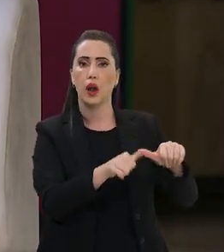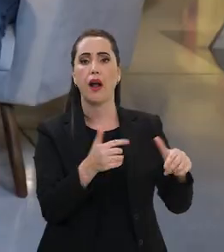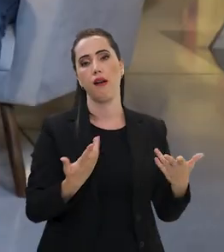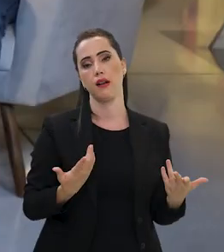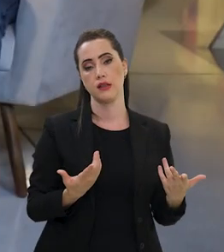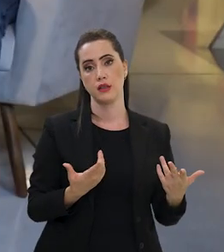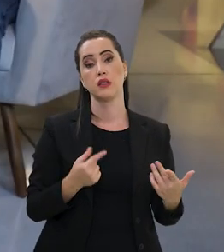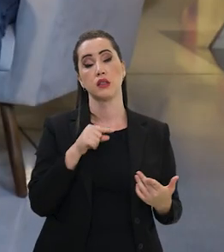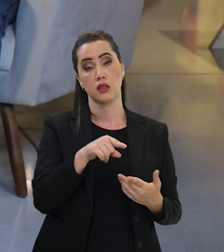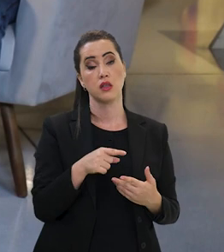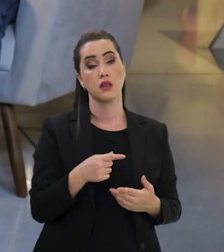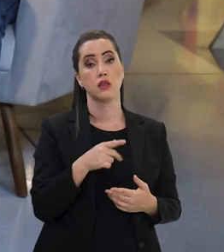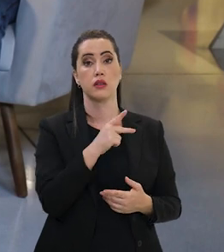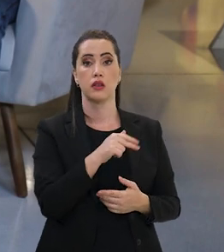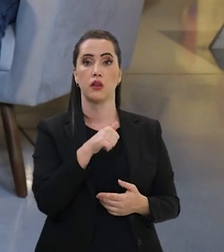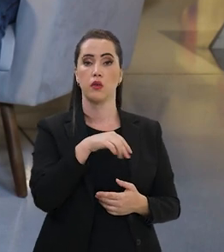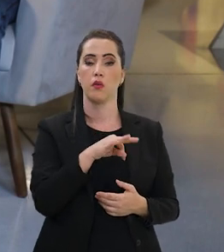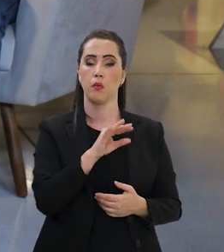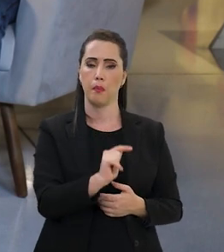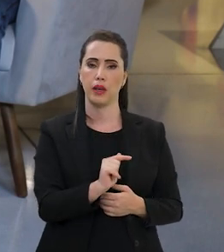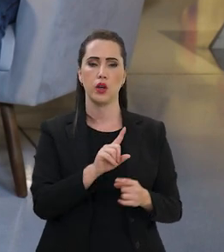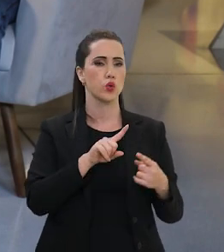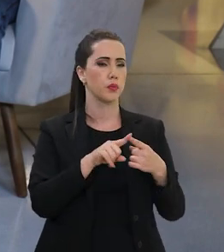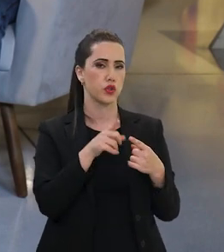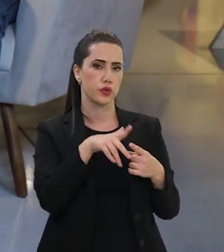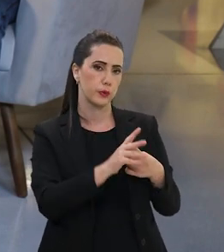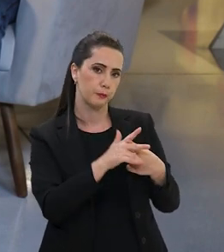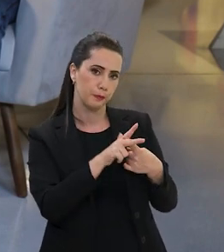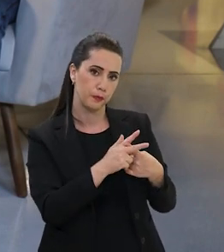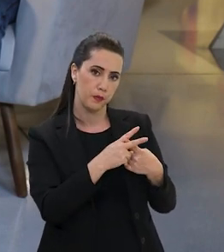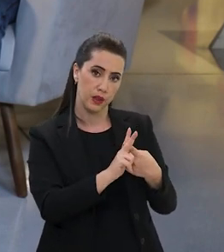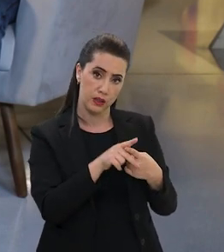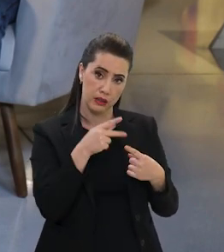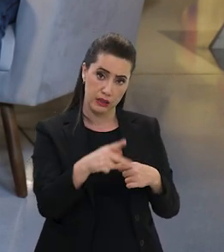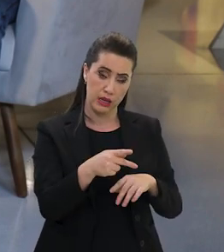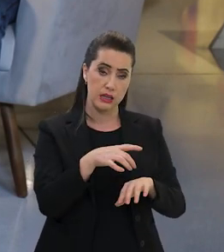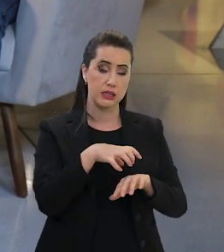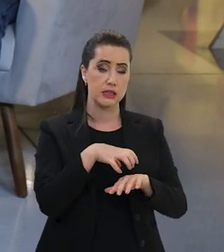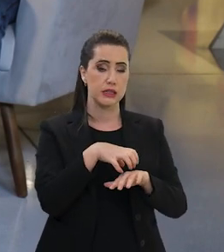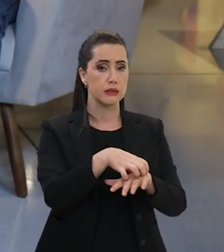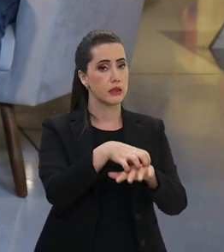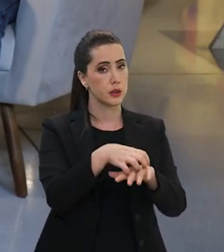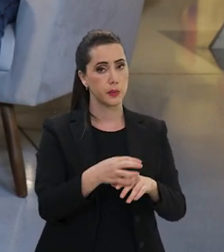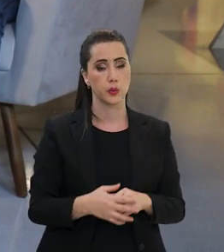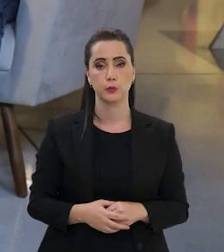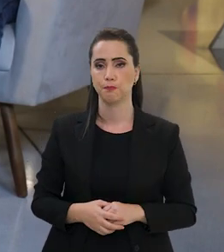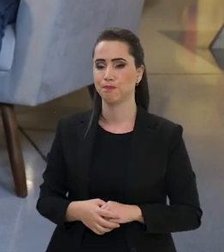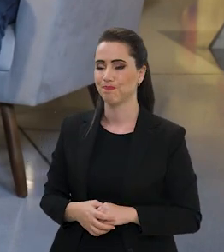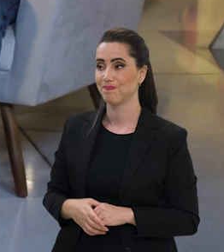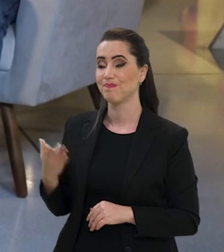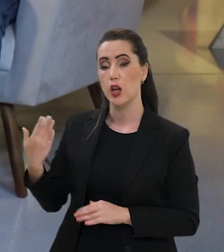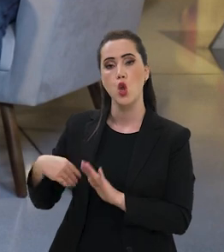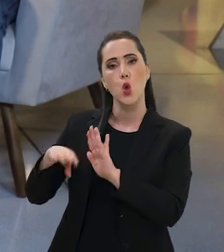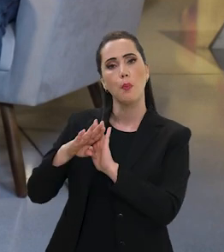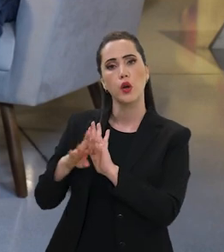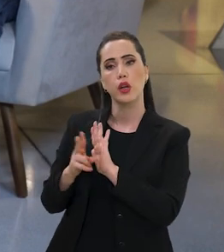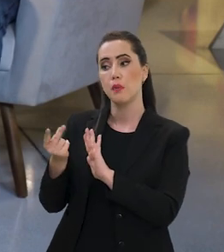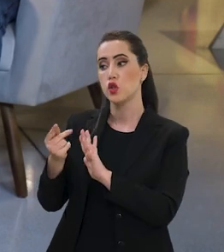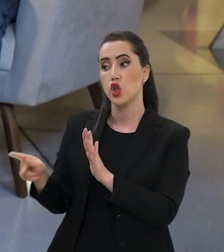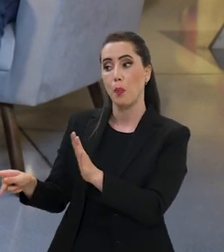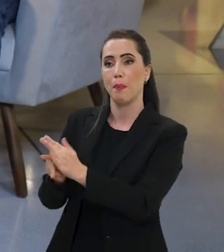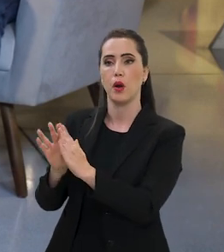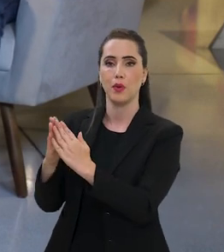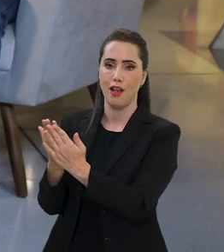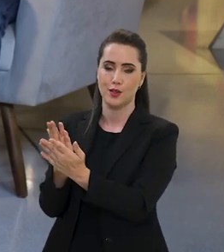PENAT está muito vocacionado a atender esse desenvolvimento da manutenção desse transporte. E o programa Dinheiro